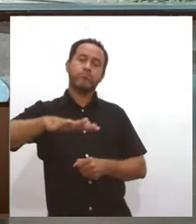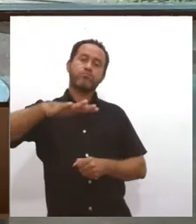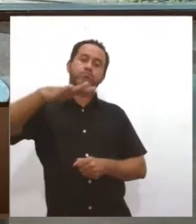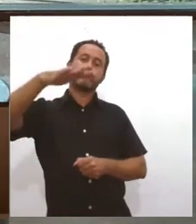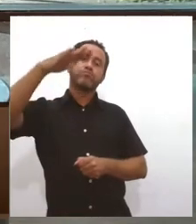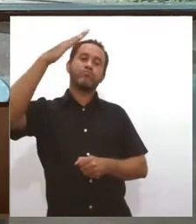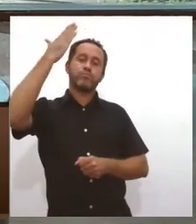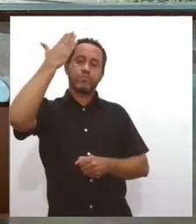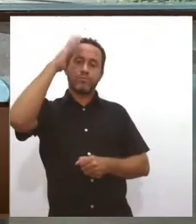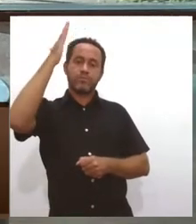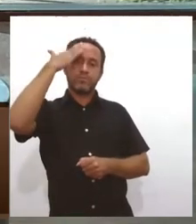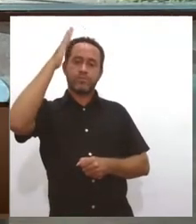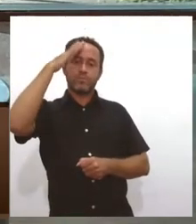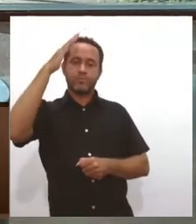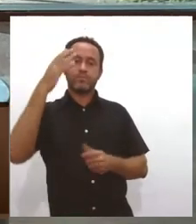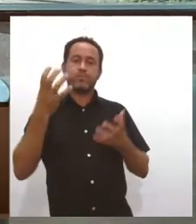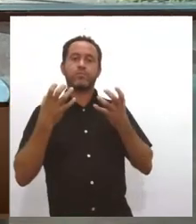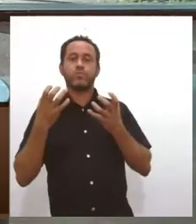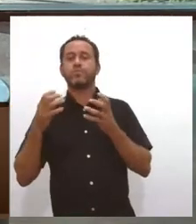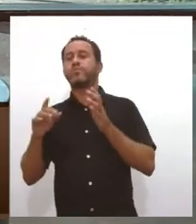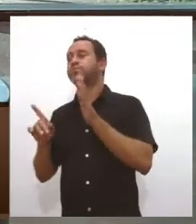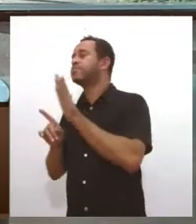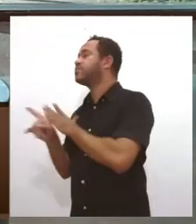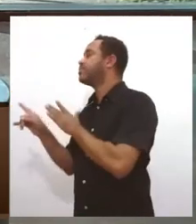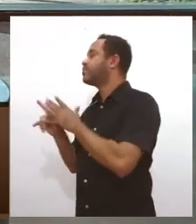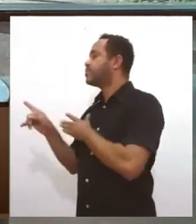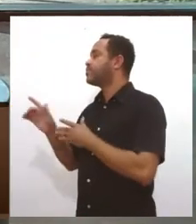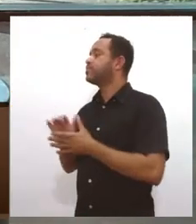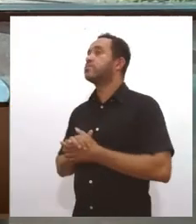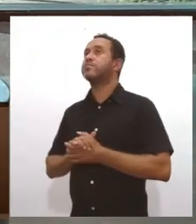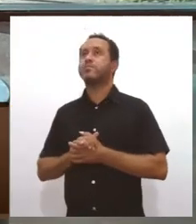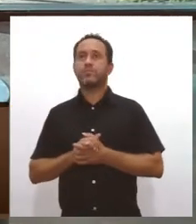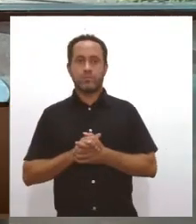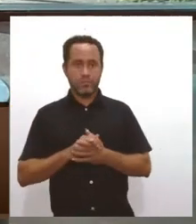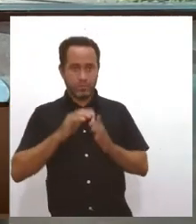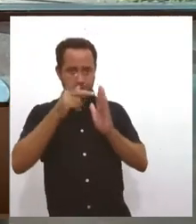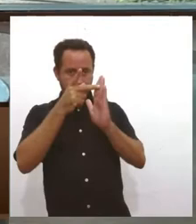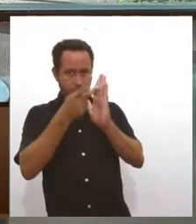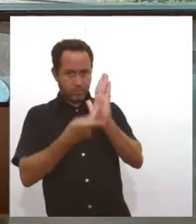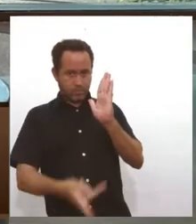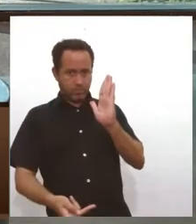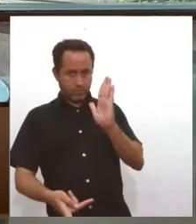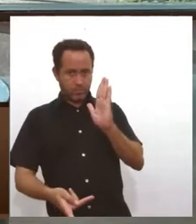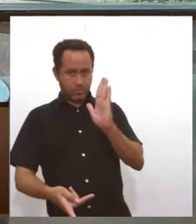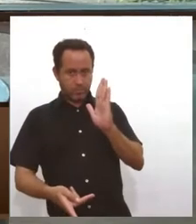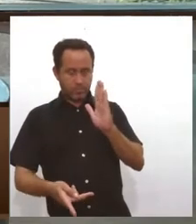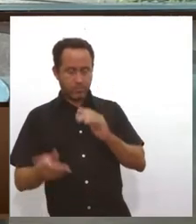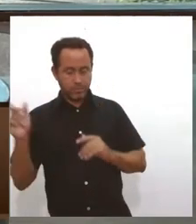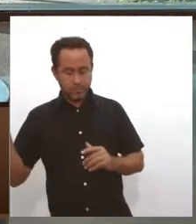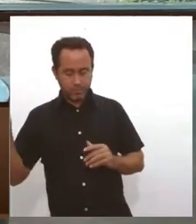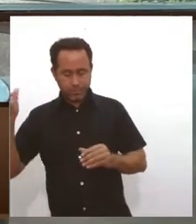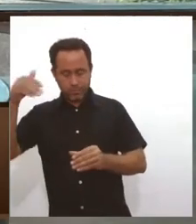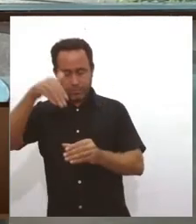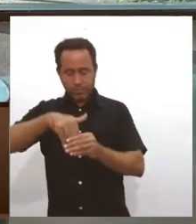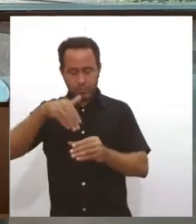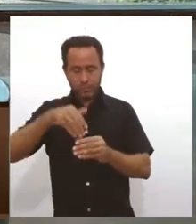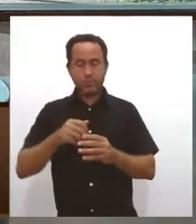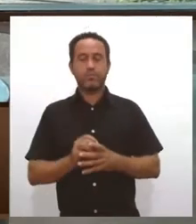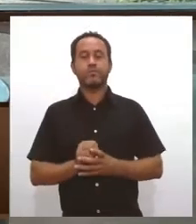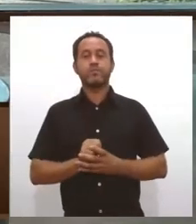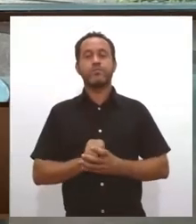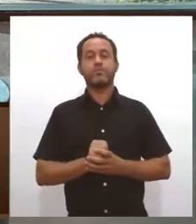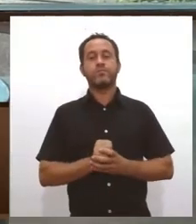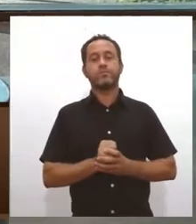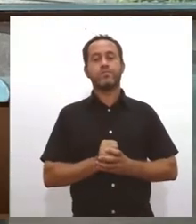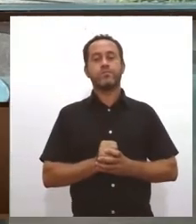escola. Agora, o que eu queria perguntar, senhora, é com relação ao projeto, né? Que está aí sendo colocado,